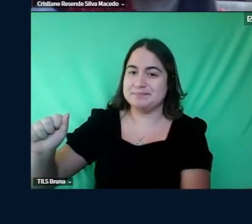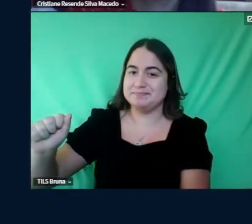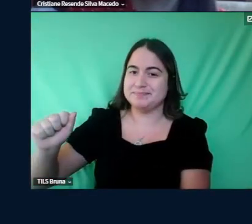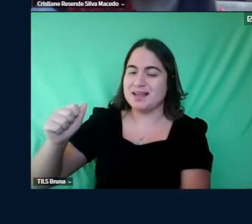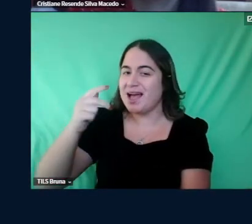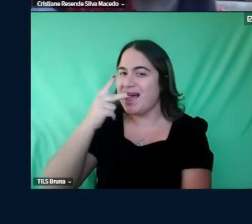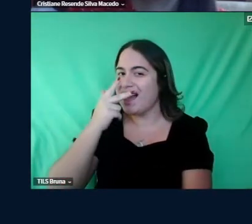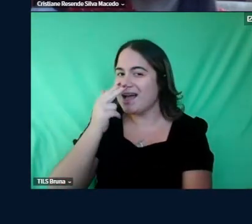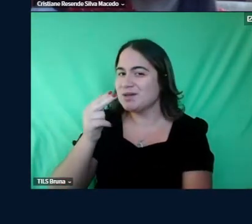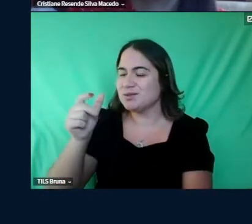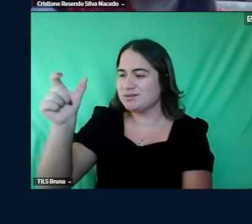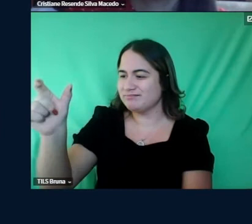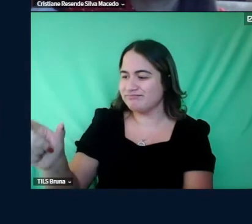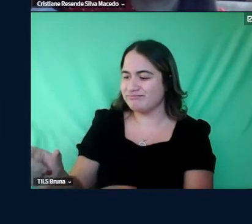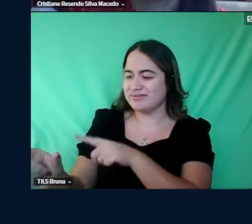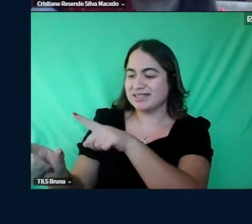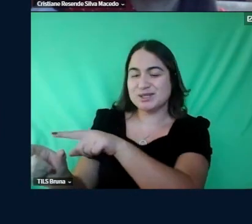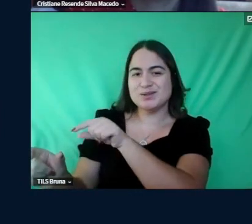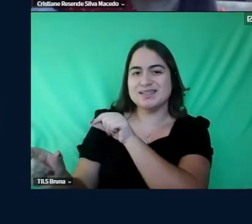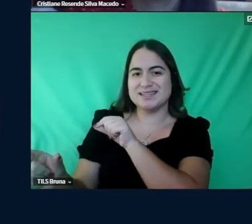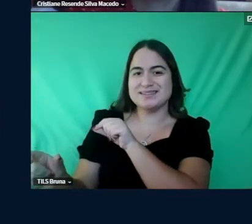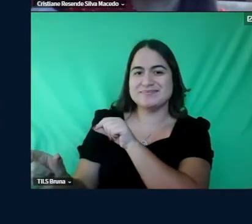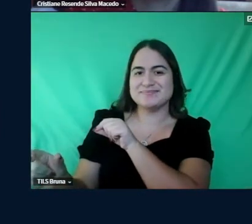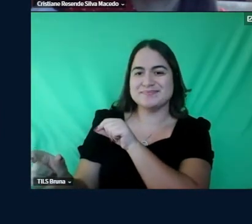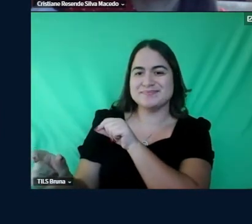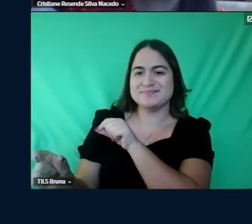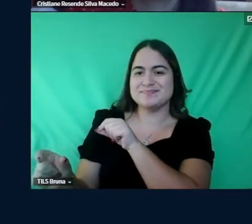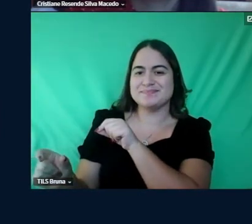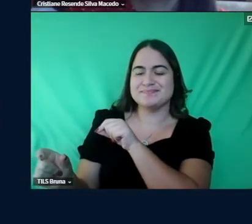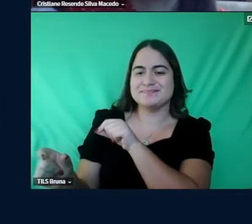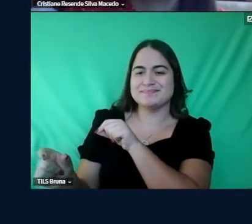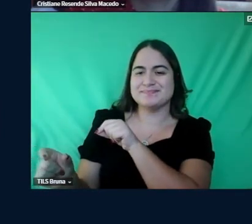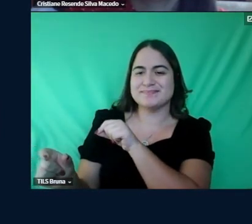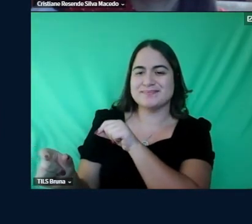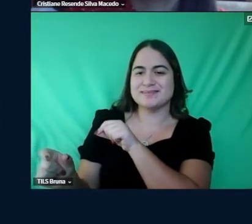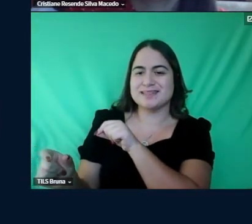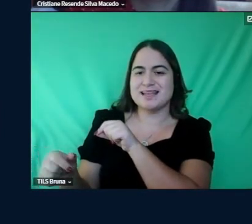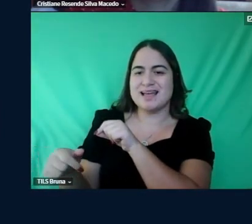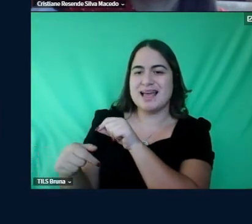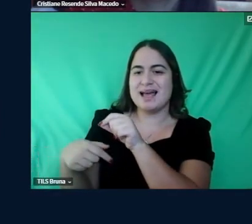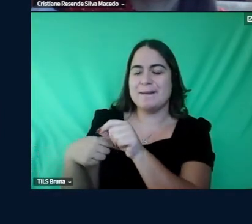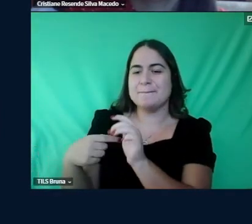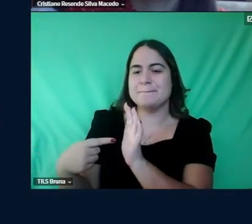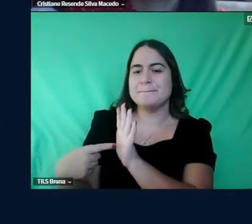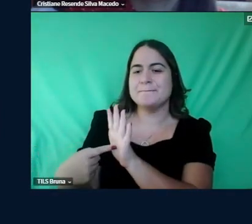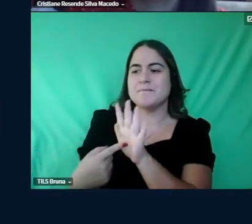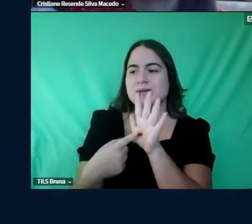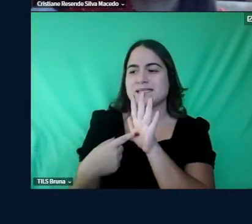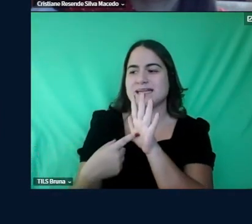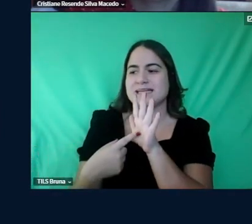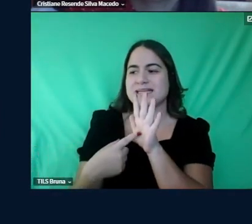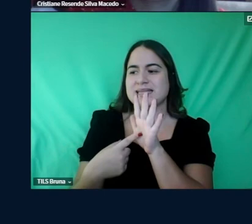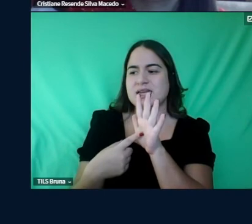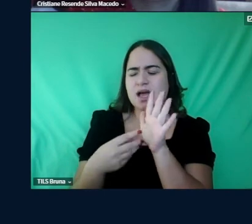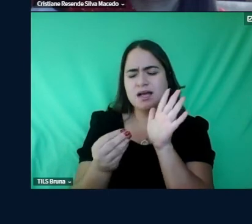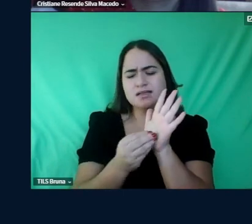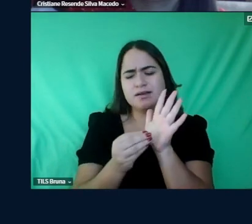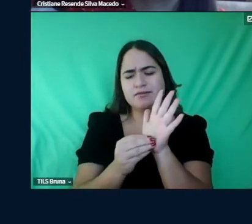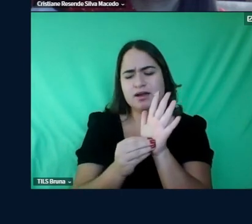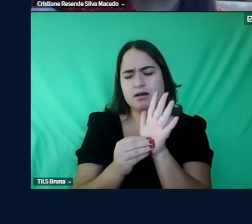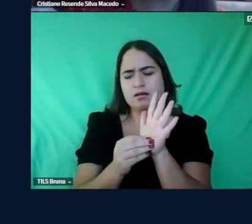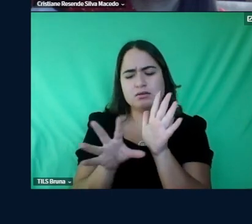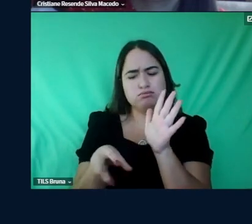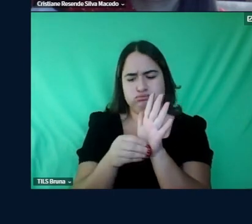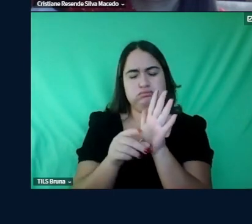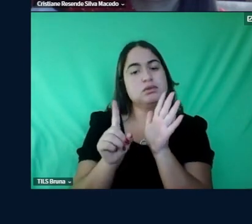o fato dela decidir pela BIA chega não é o preenchimento de lacuna que eu quero dizer que a lacuna deixa de existir não é